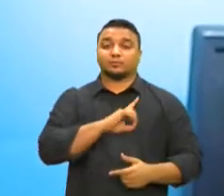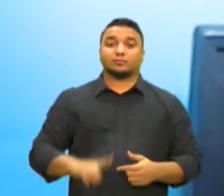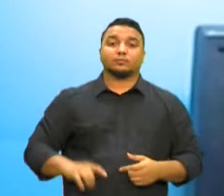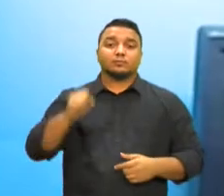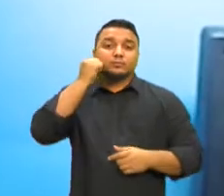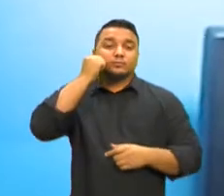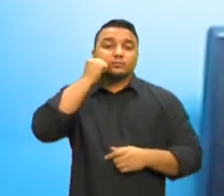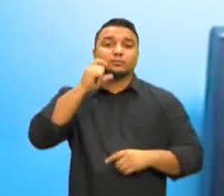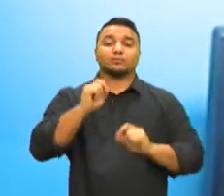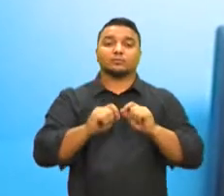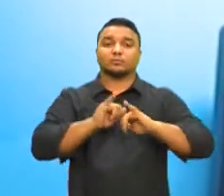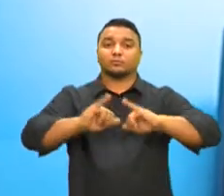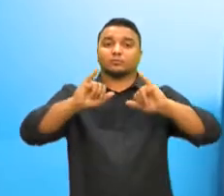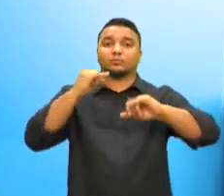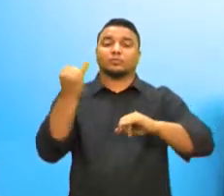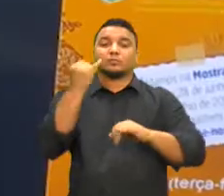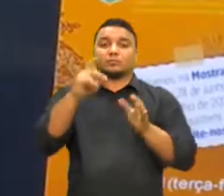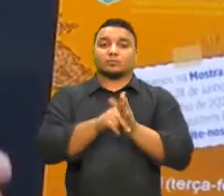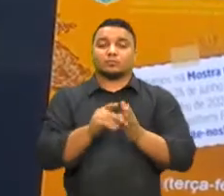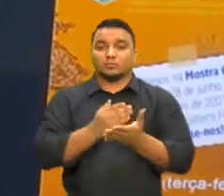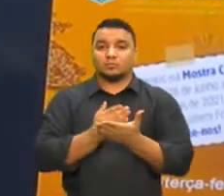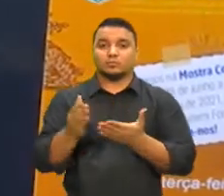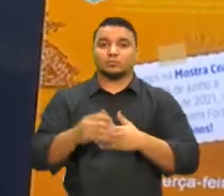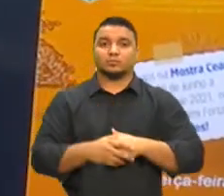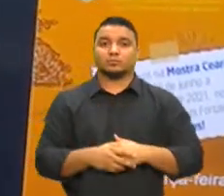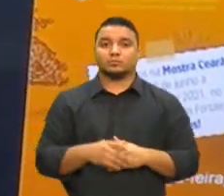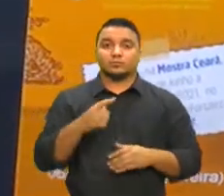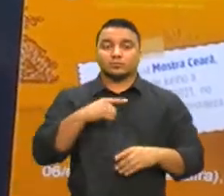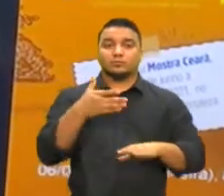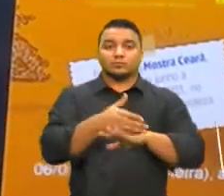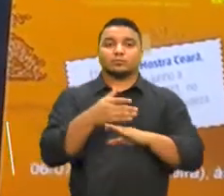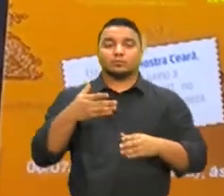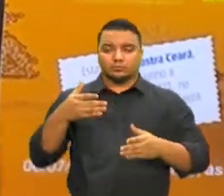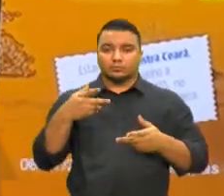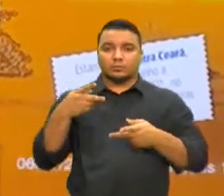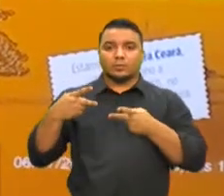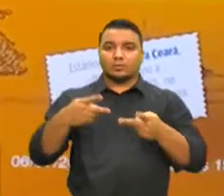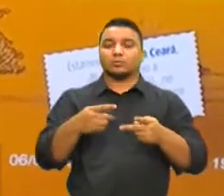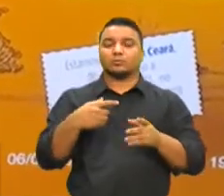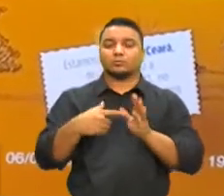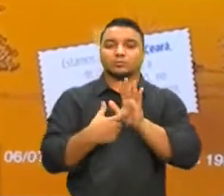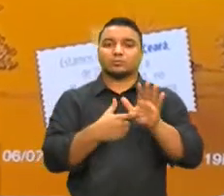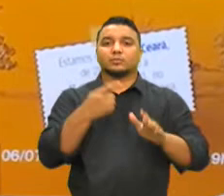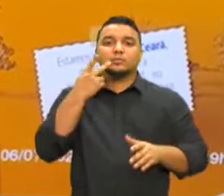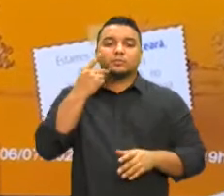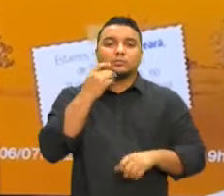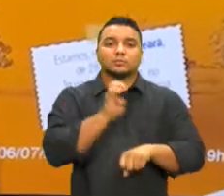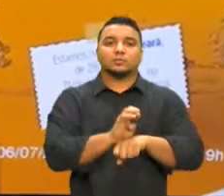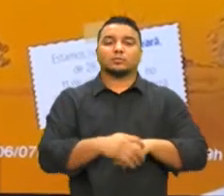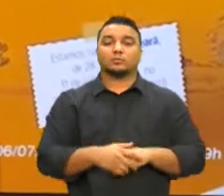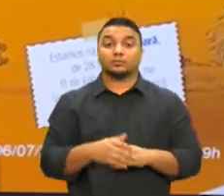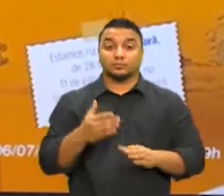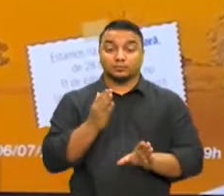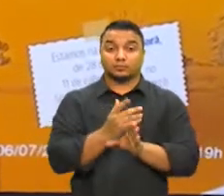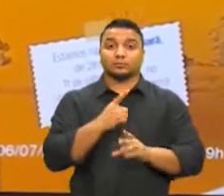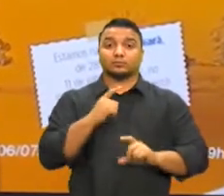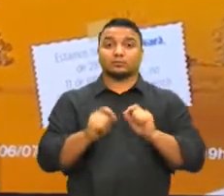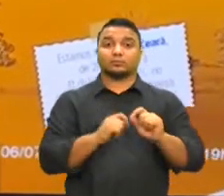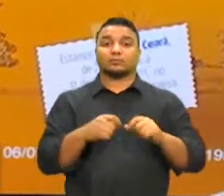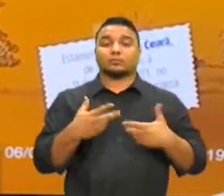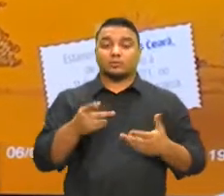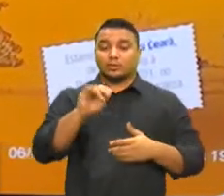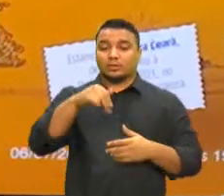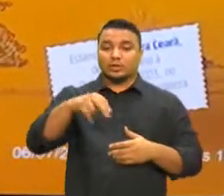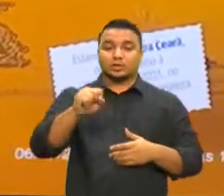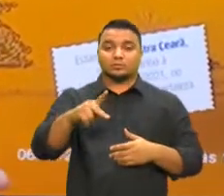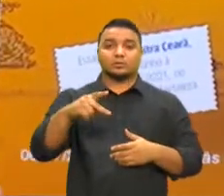Aguiar destaca a importância da iniciativa. Estamos aqui participando da Mostra Ceará, através dessas ações que o Inesp e a